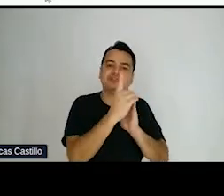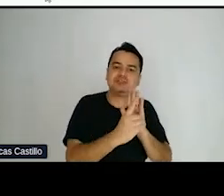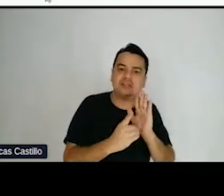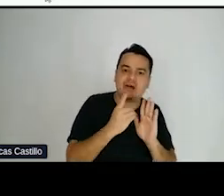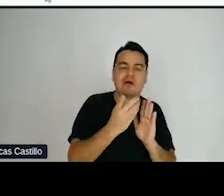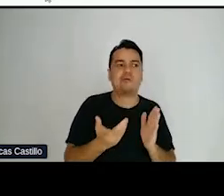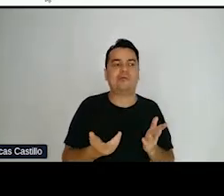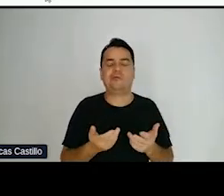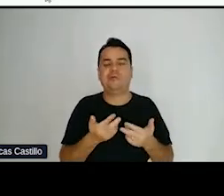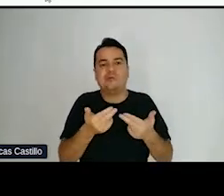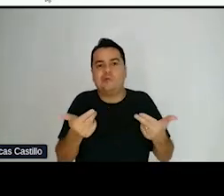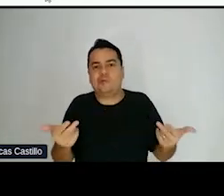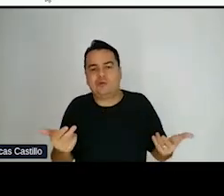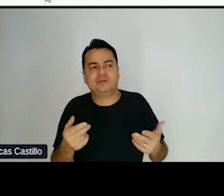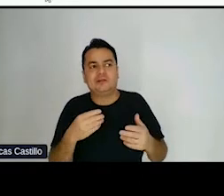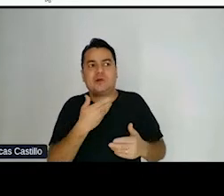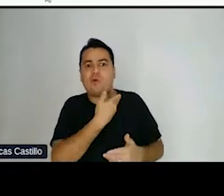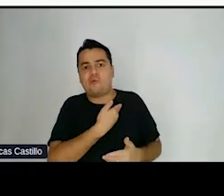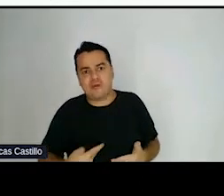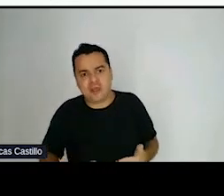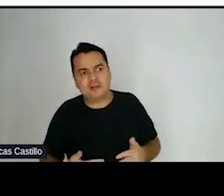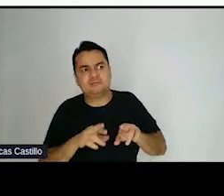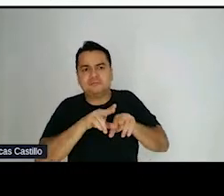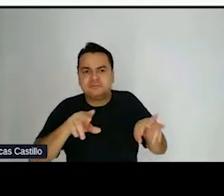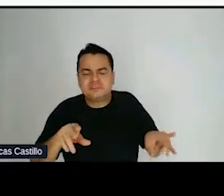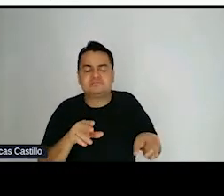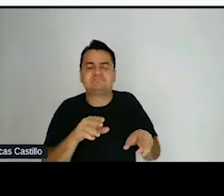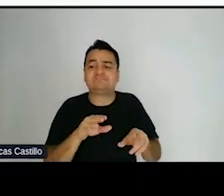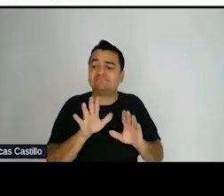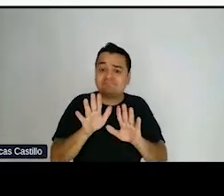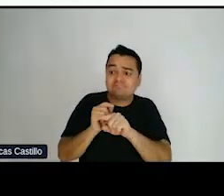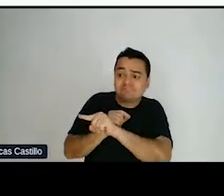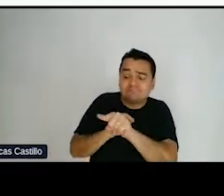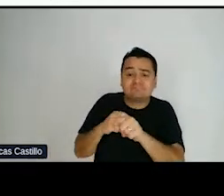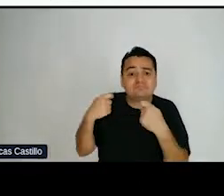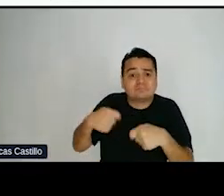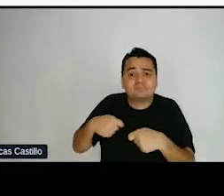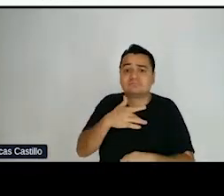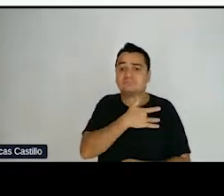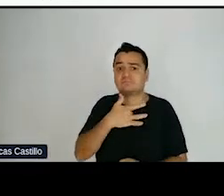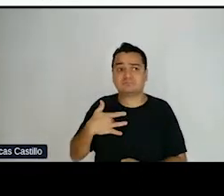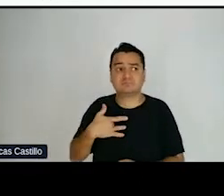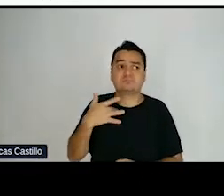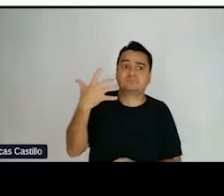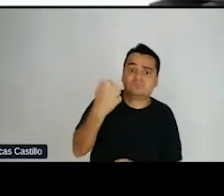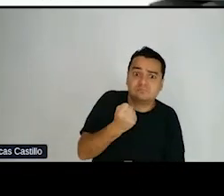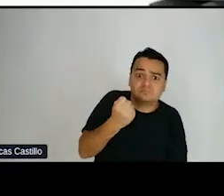é a população que mais precisa de serviços como saúde e como previdência.